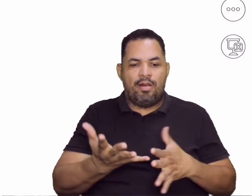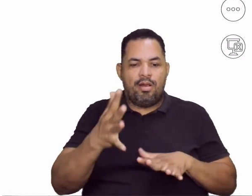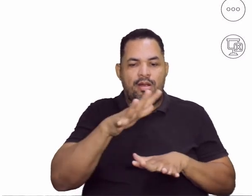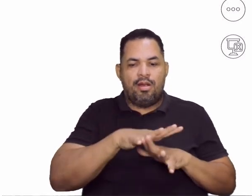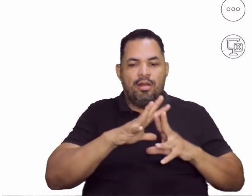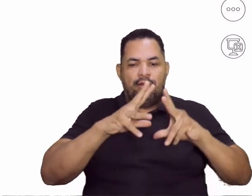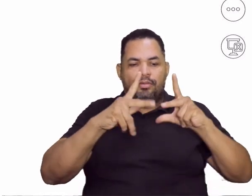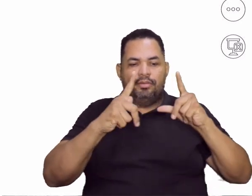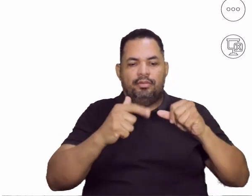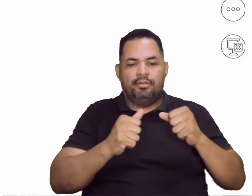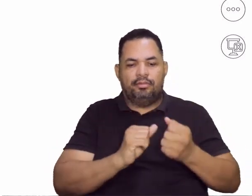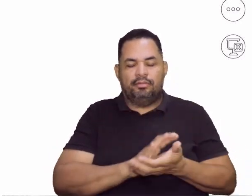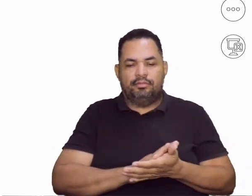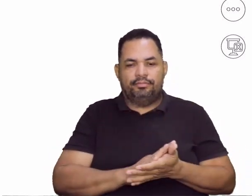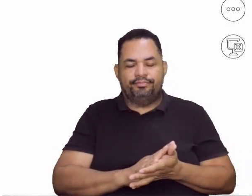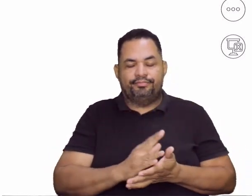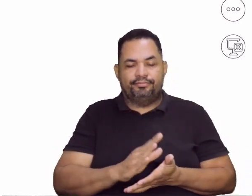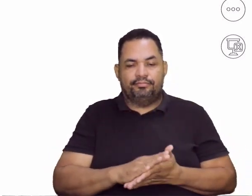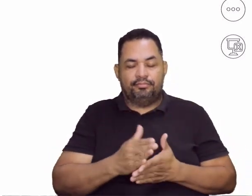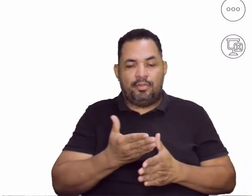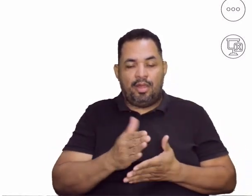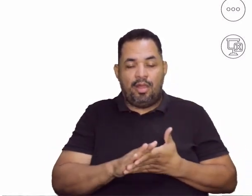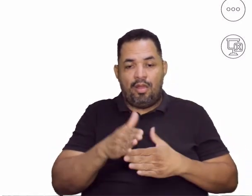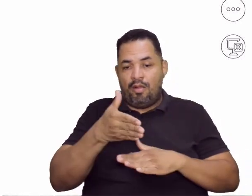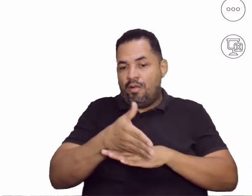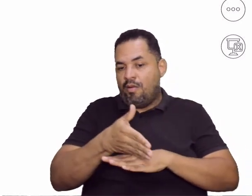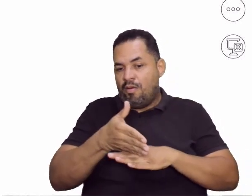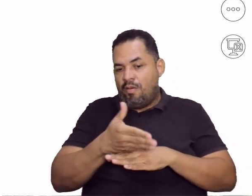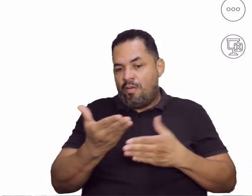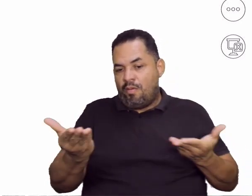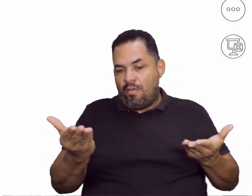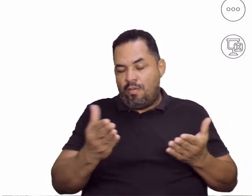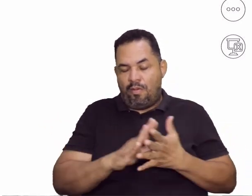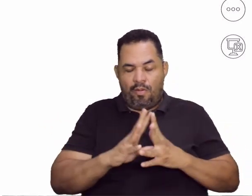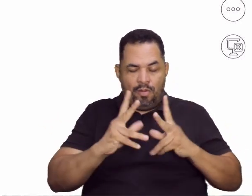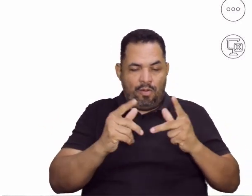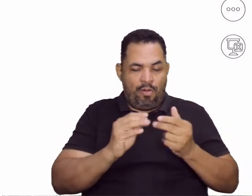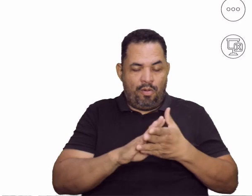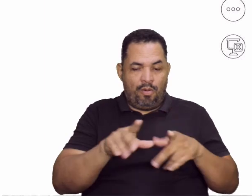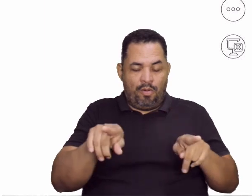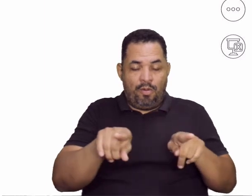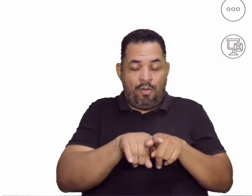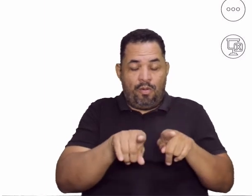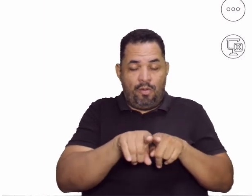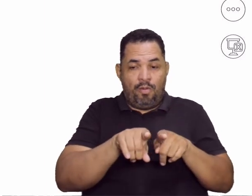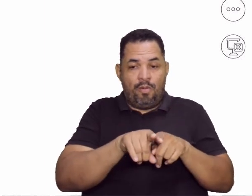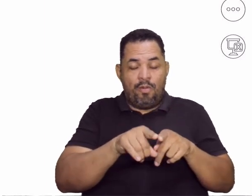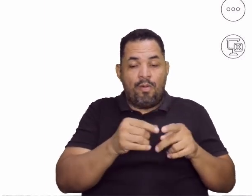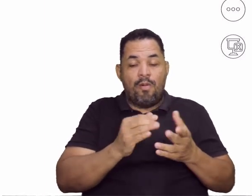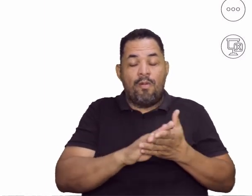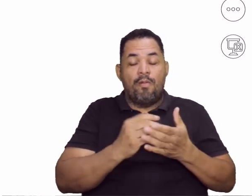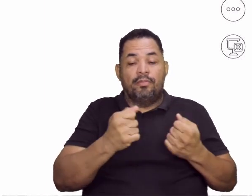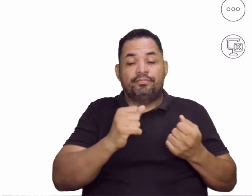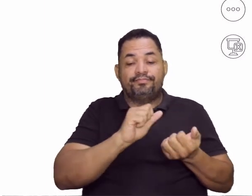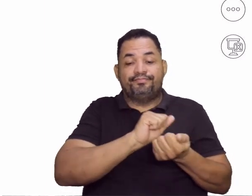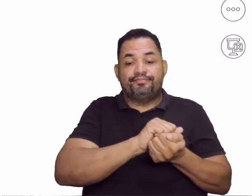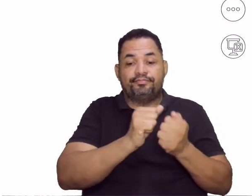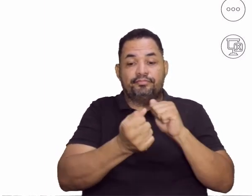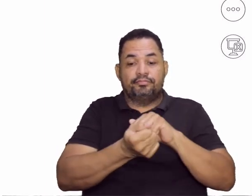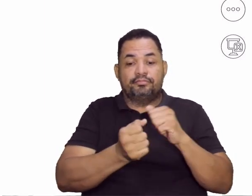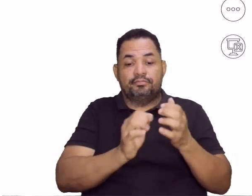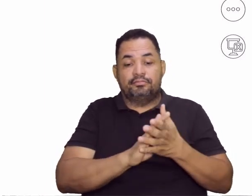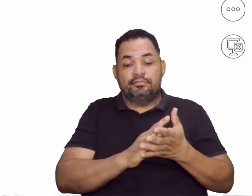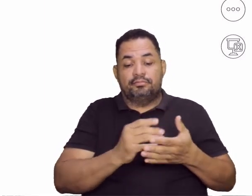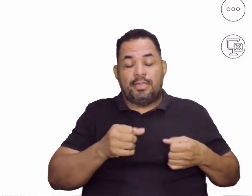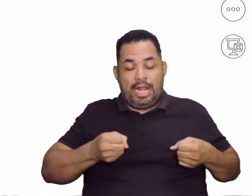de todos, todos os participantes, né? Então, podem entrar aí, pode ser adaptado aí para pessoas